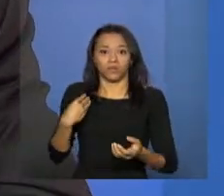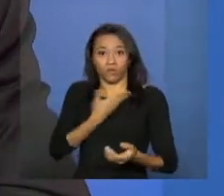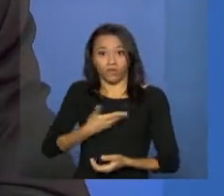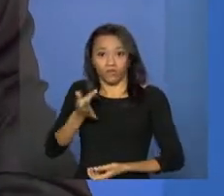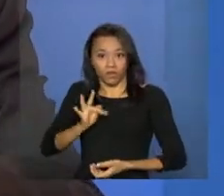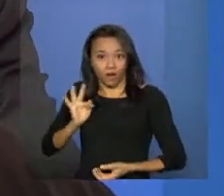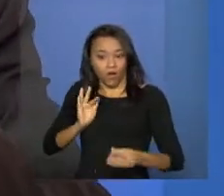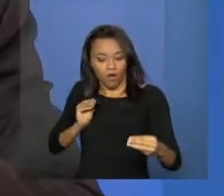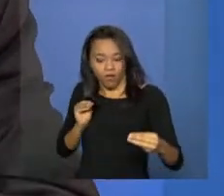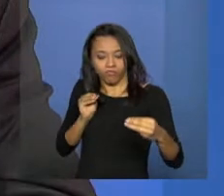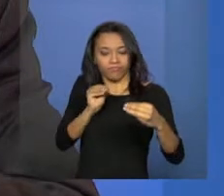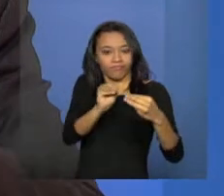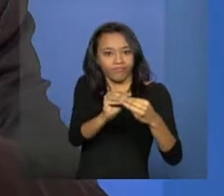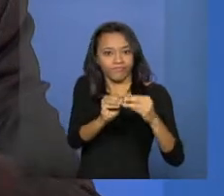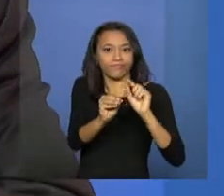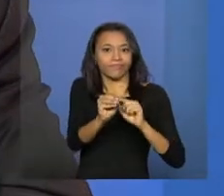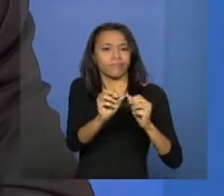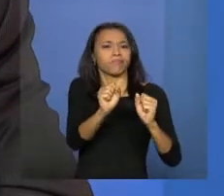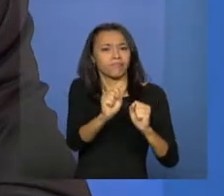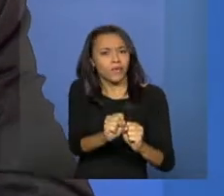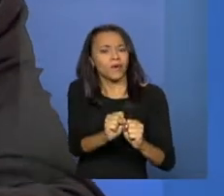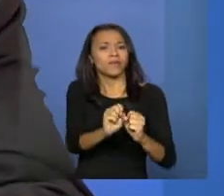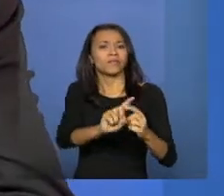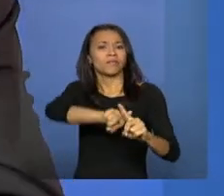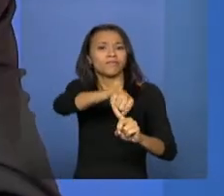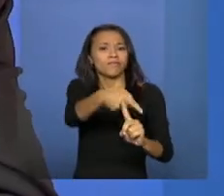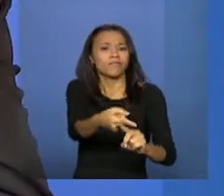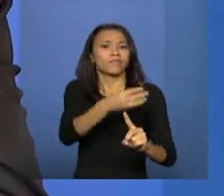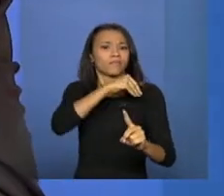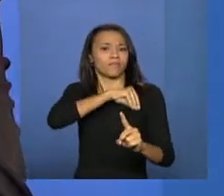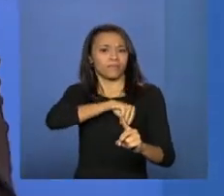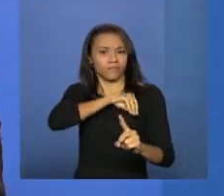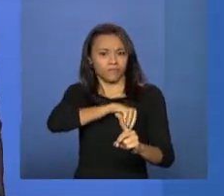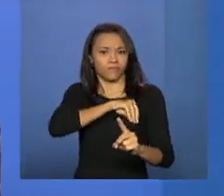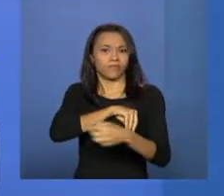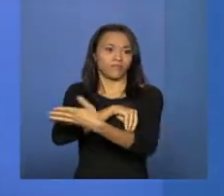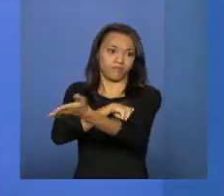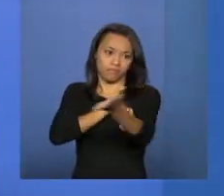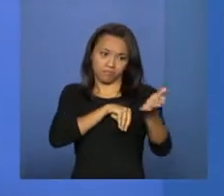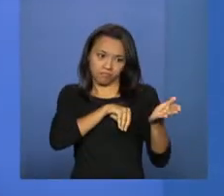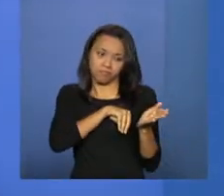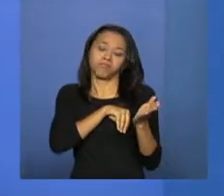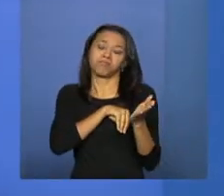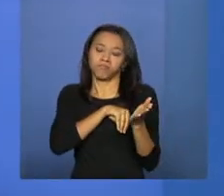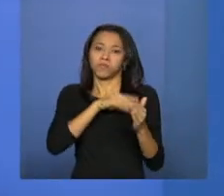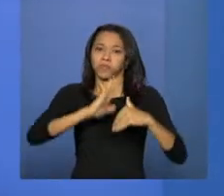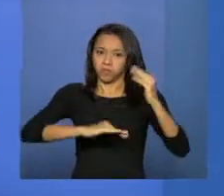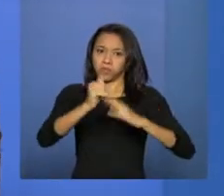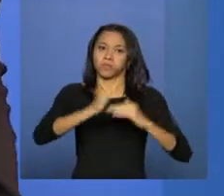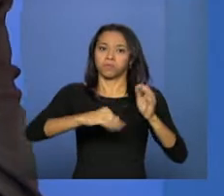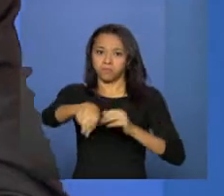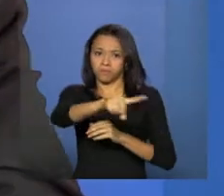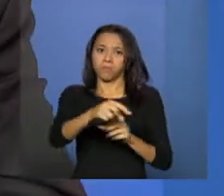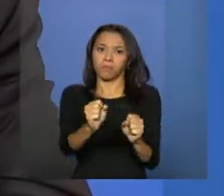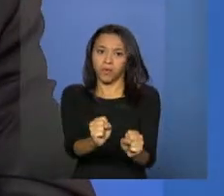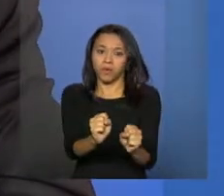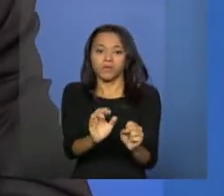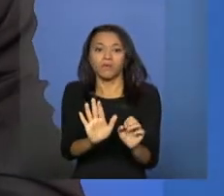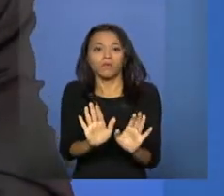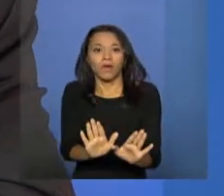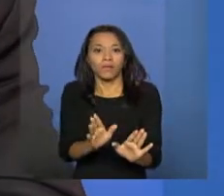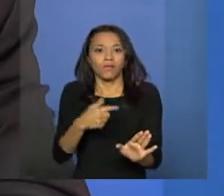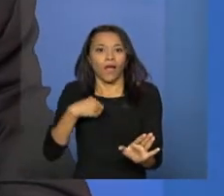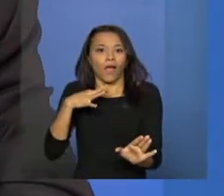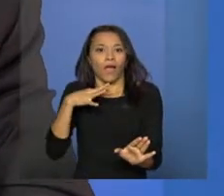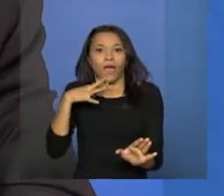utilizar esse recurso para a folha de pagamento. Não devemos vincular